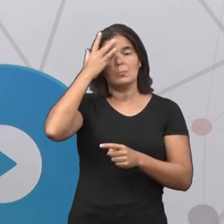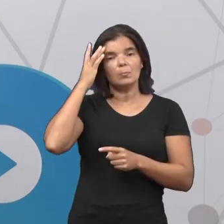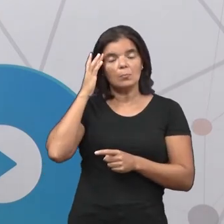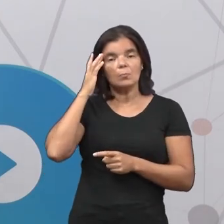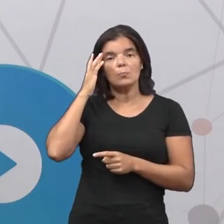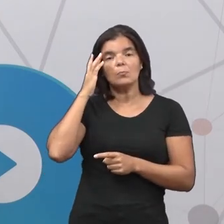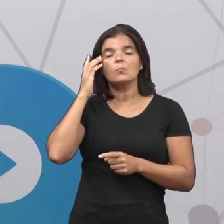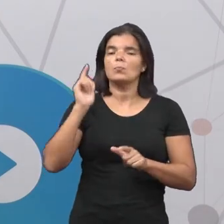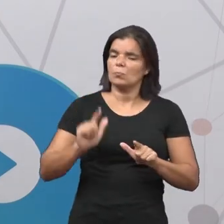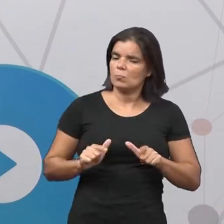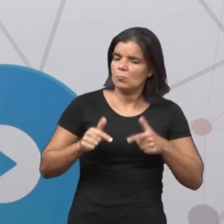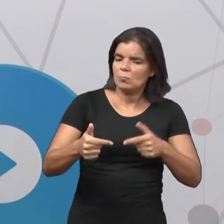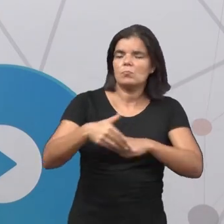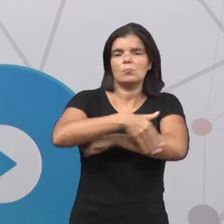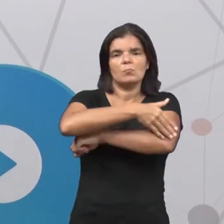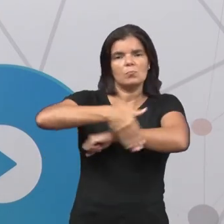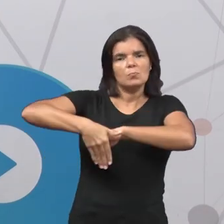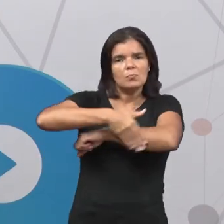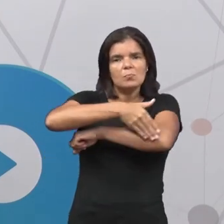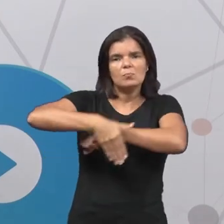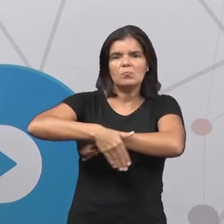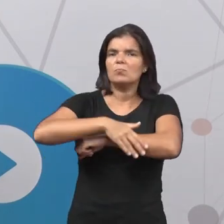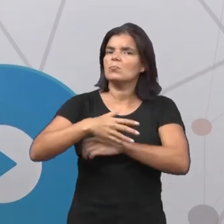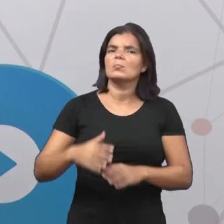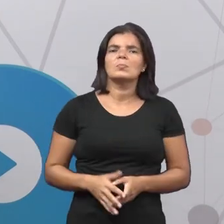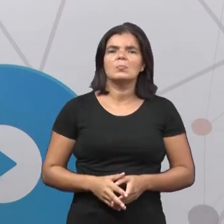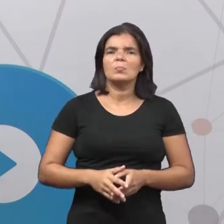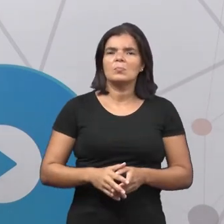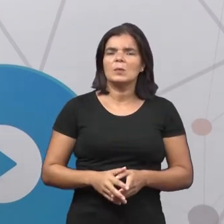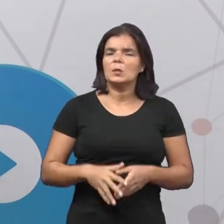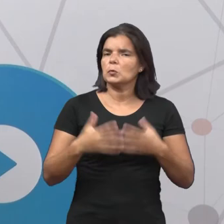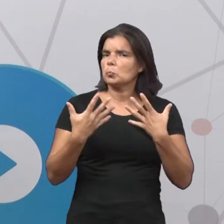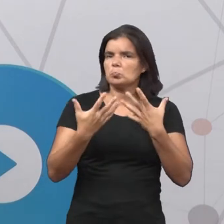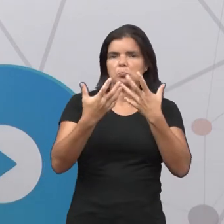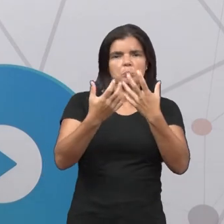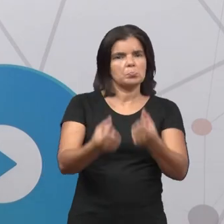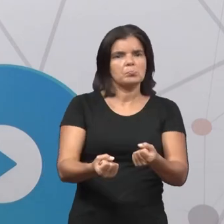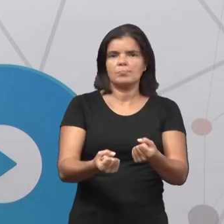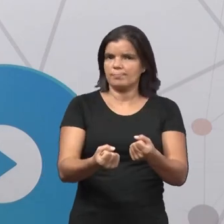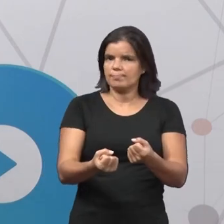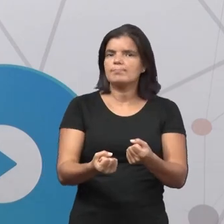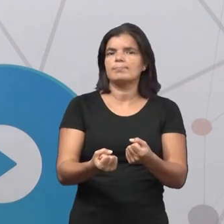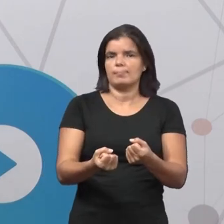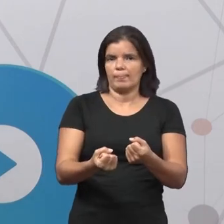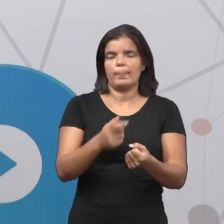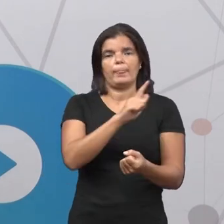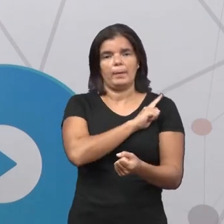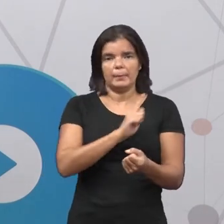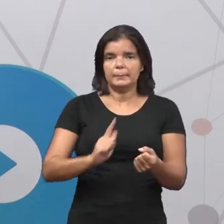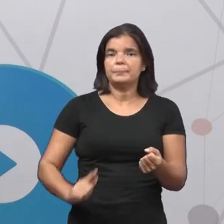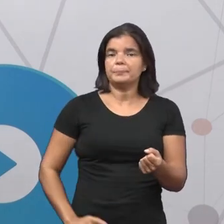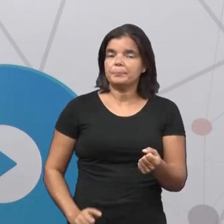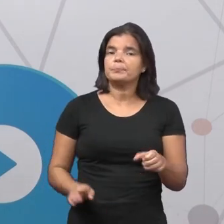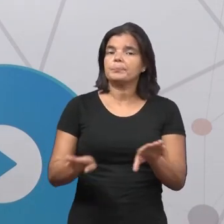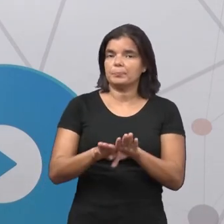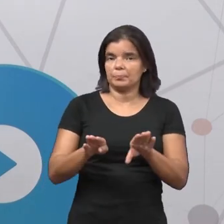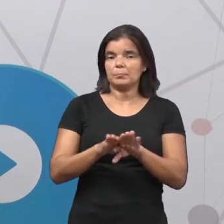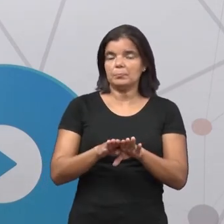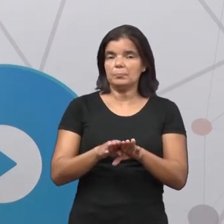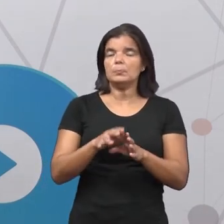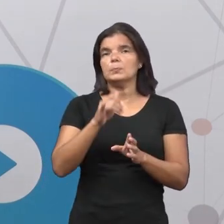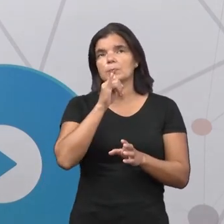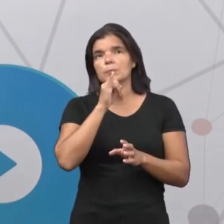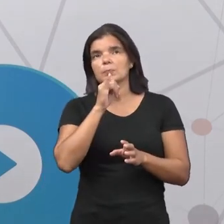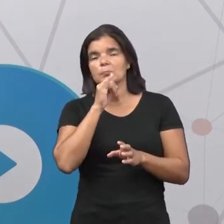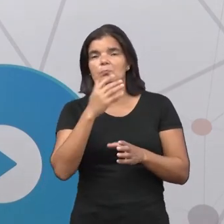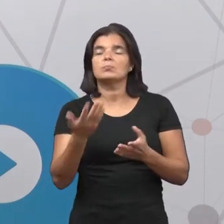foram às ruas no sentido de não aderir àquela sistemática de governo que podemos até colocar